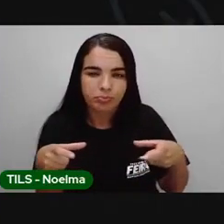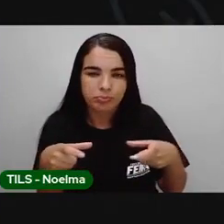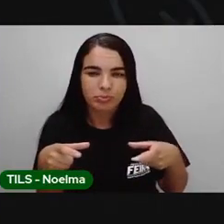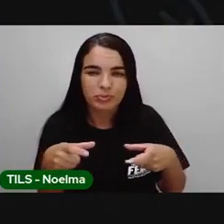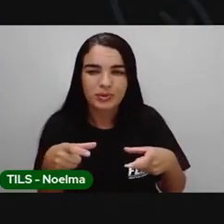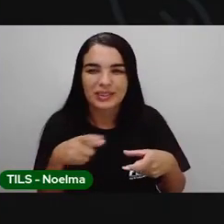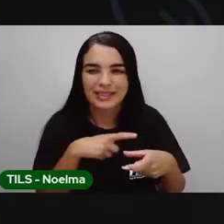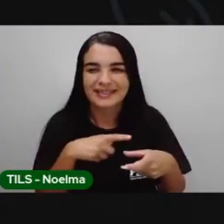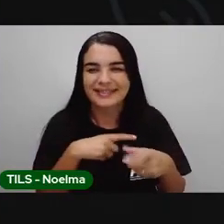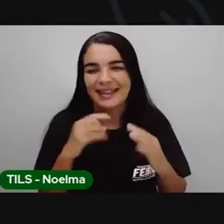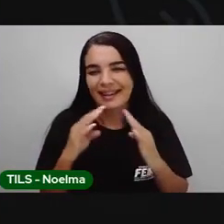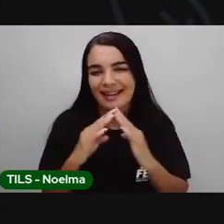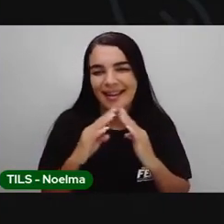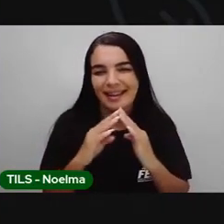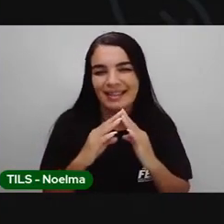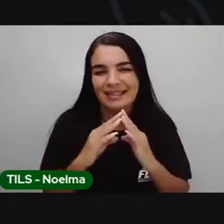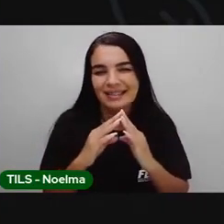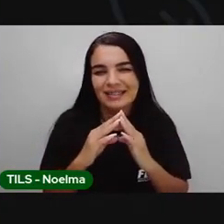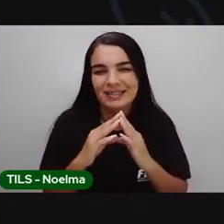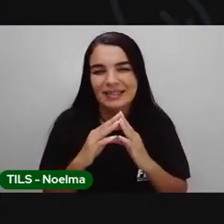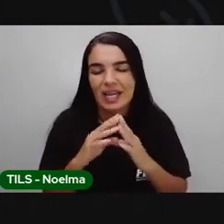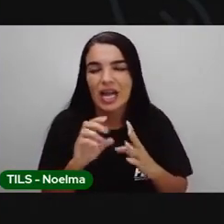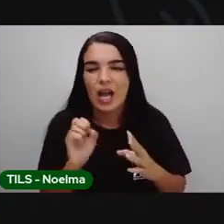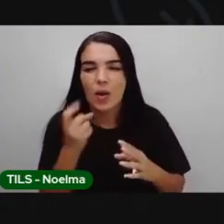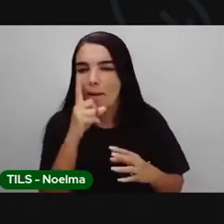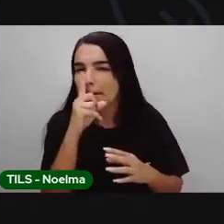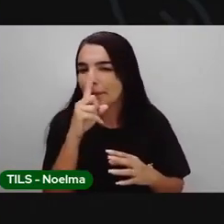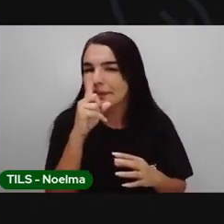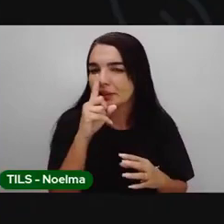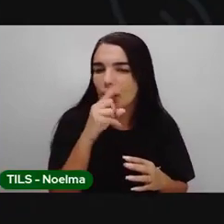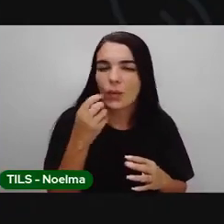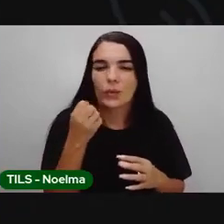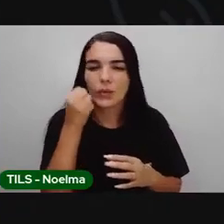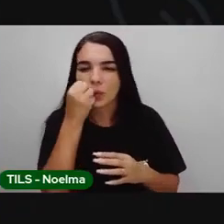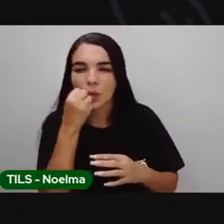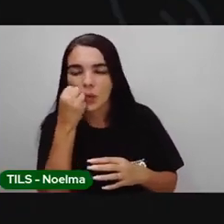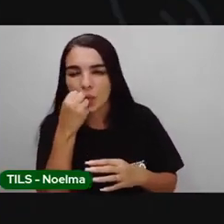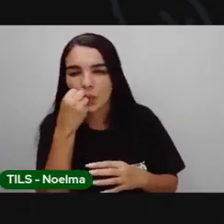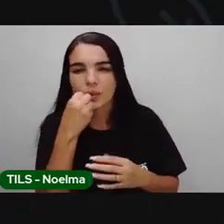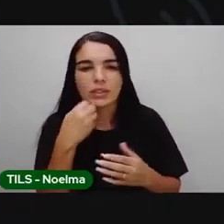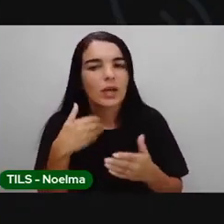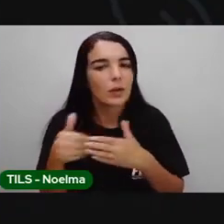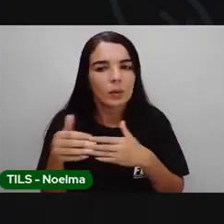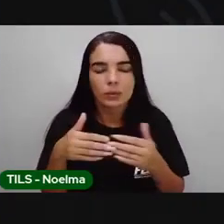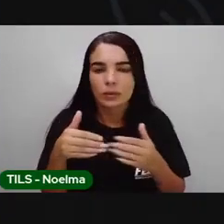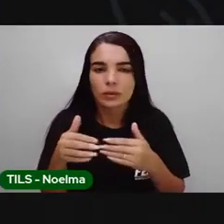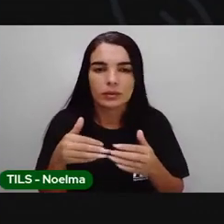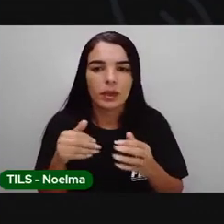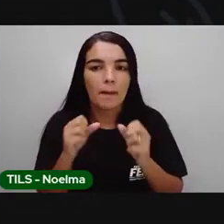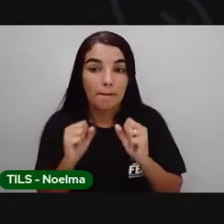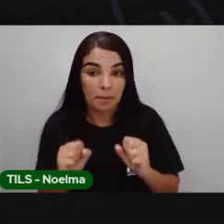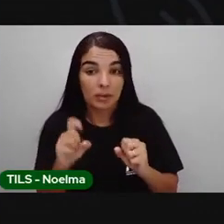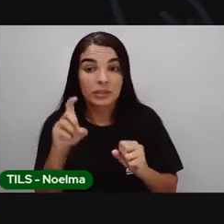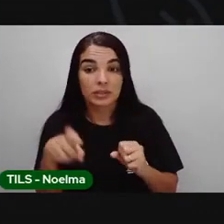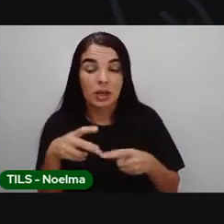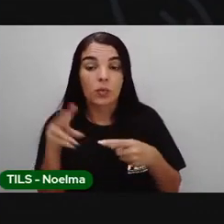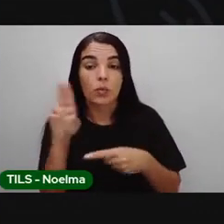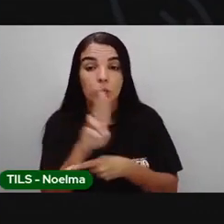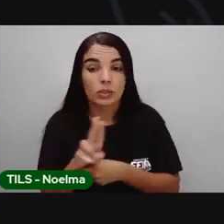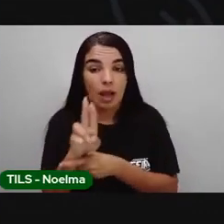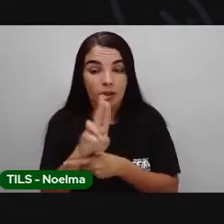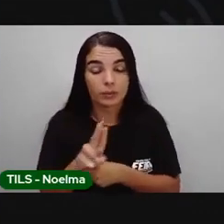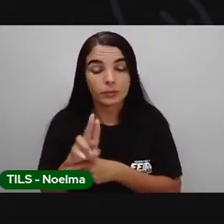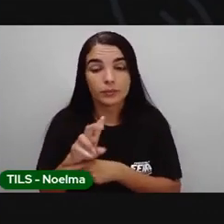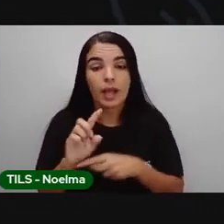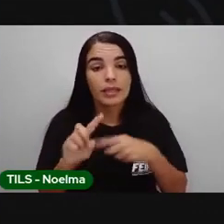coloca biscoito, né? Doce ou alguma coisa do tipo. Esse pote também pode ser utilizado. Aí